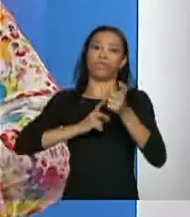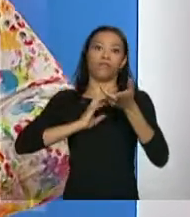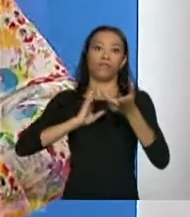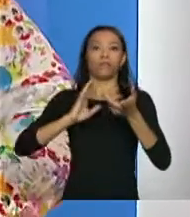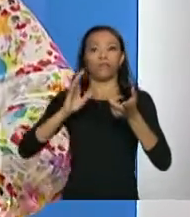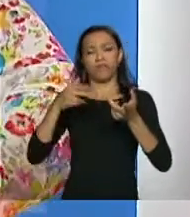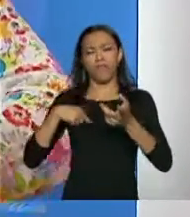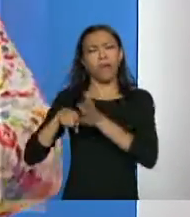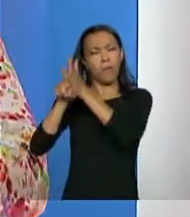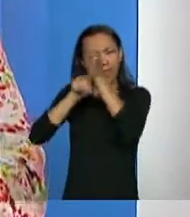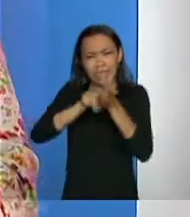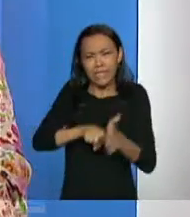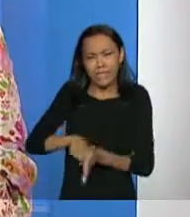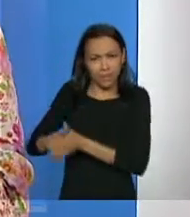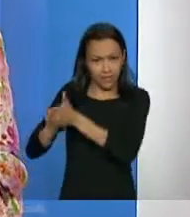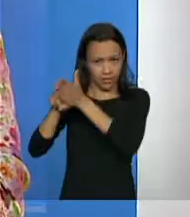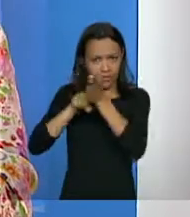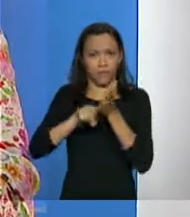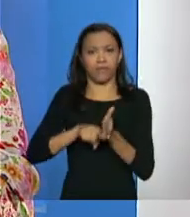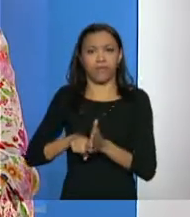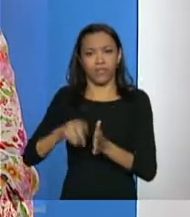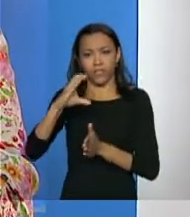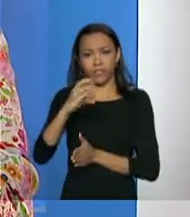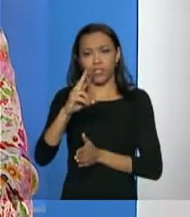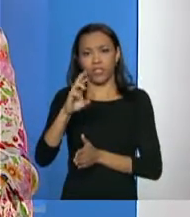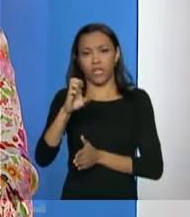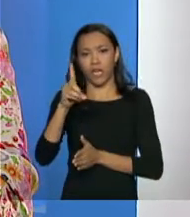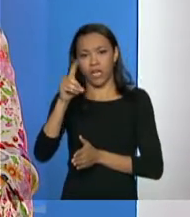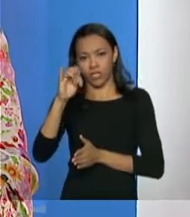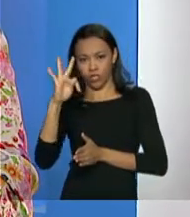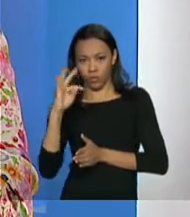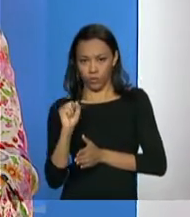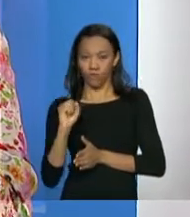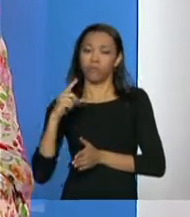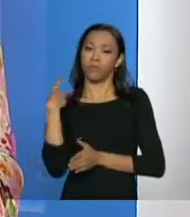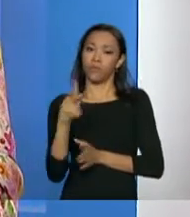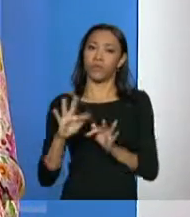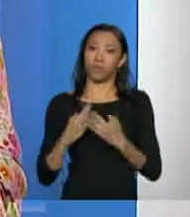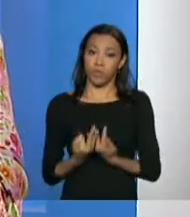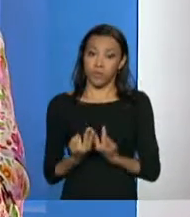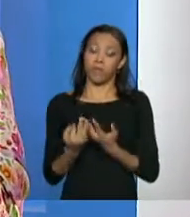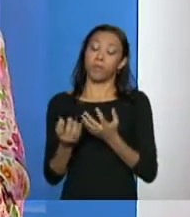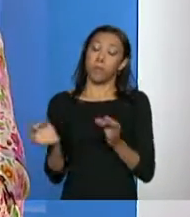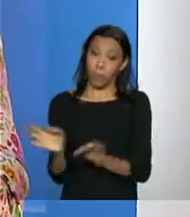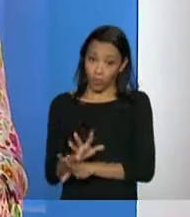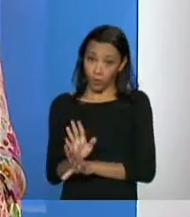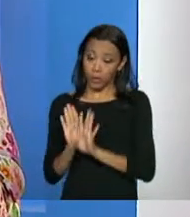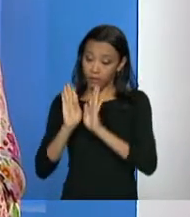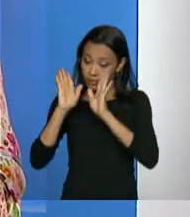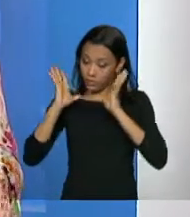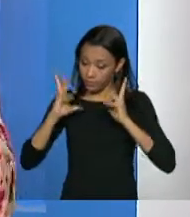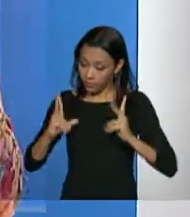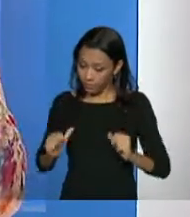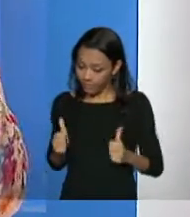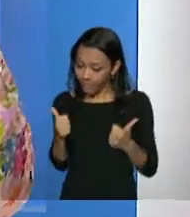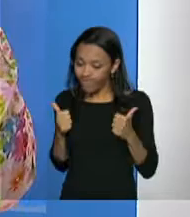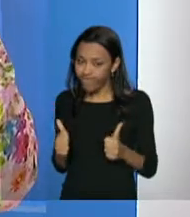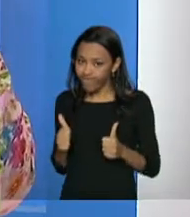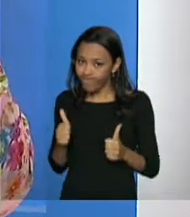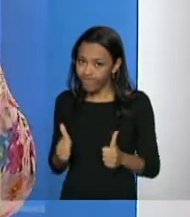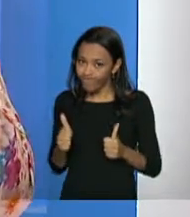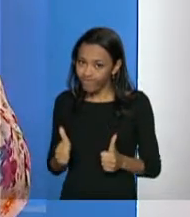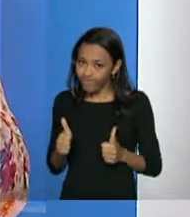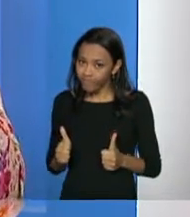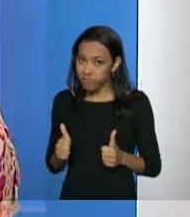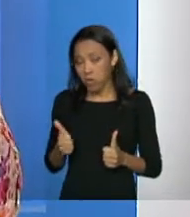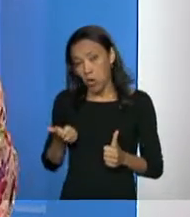várias checagens típicas de crédito, numa política de crédito. Depois retorna um deferido ou